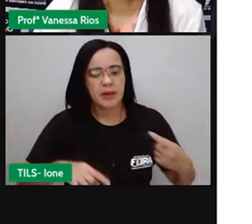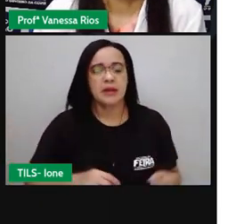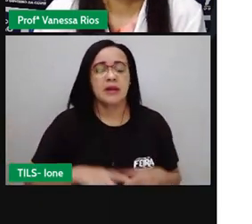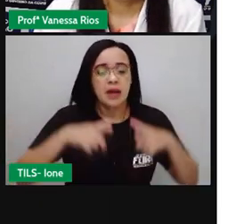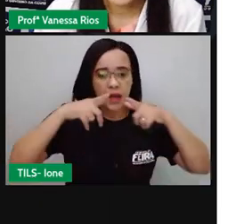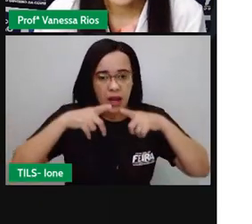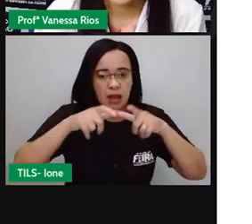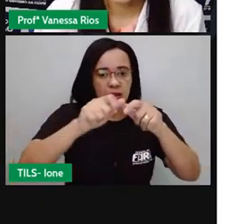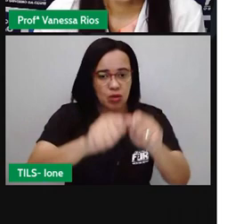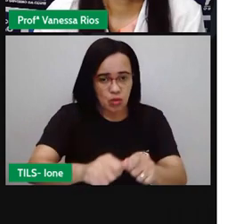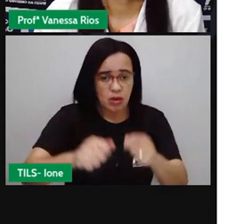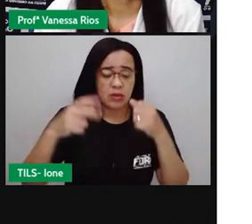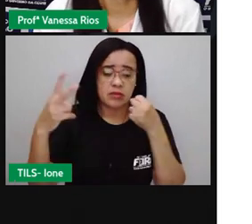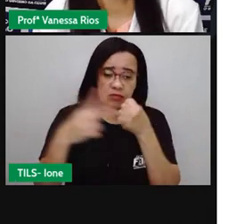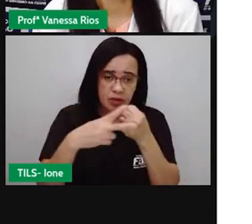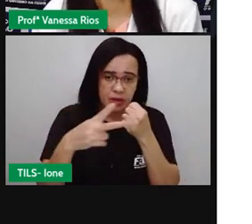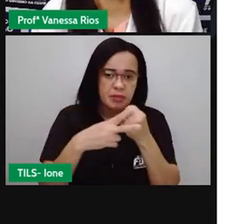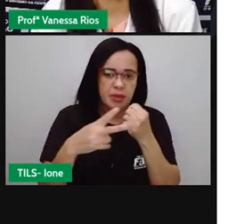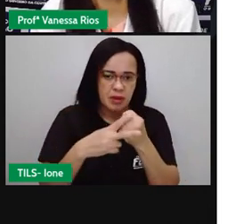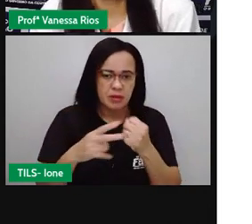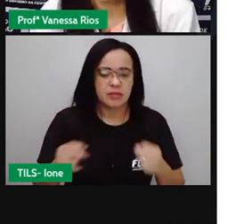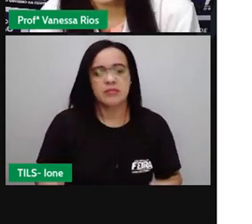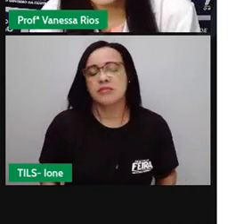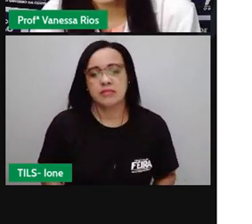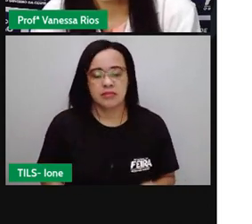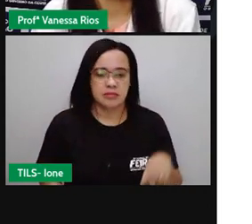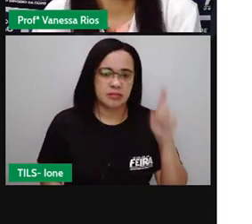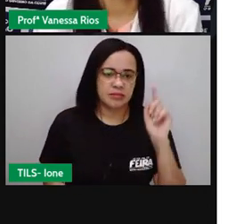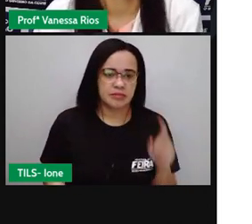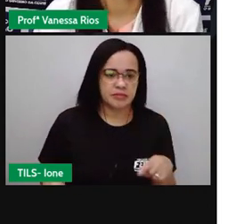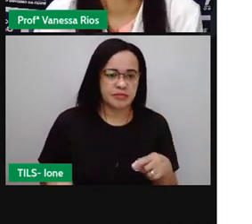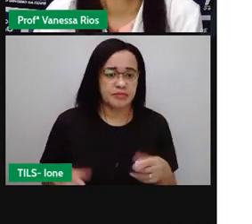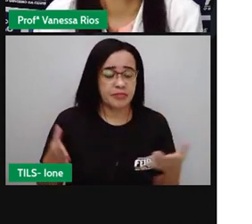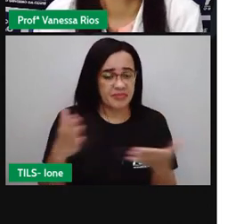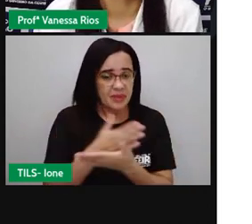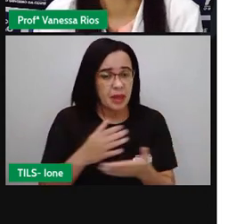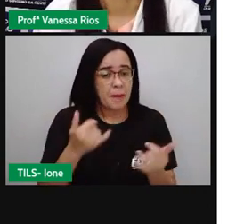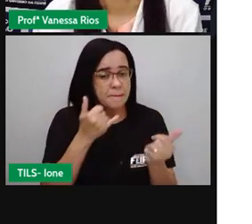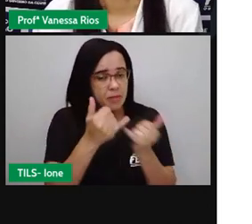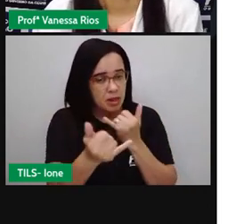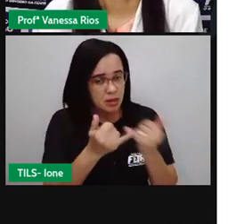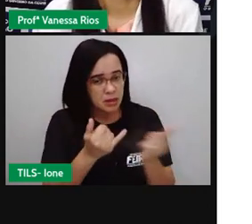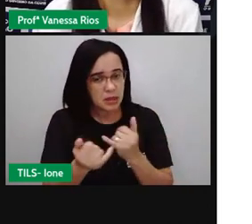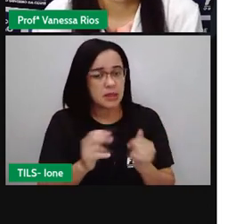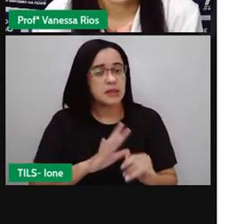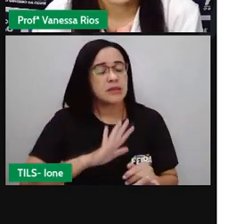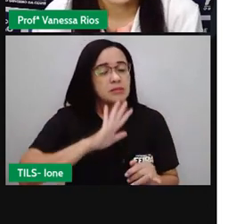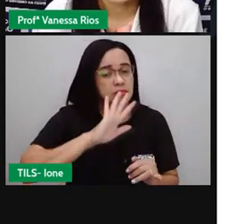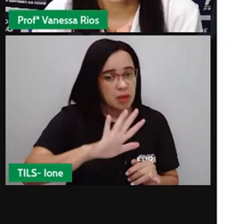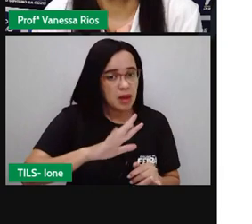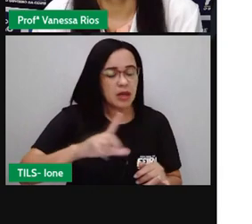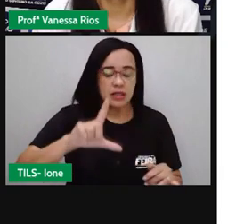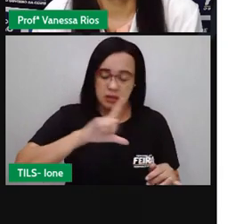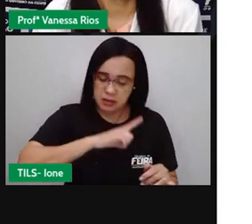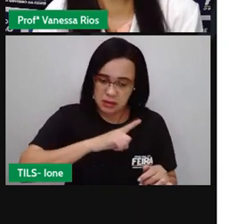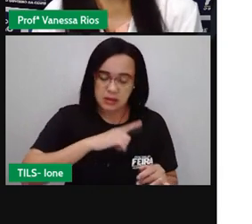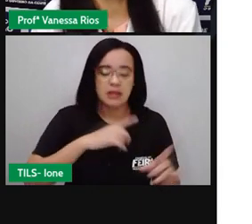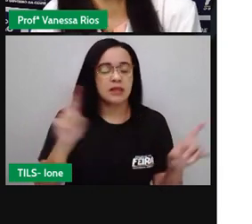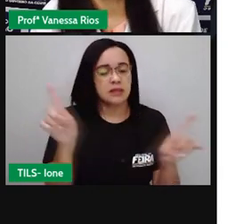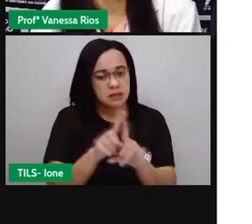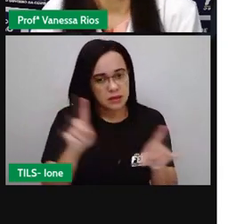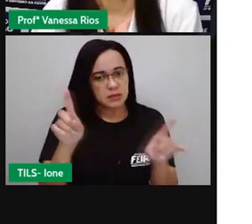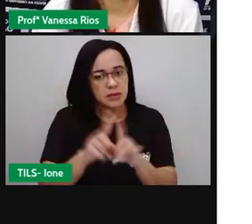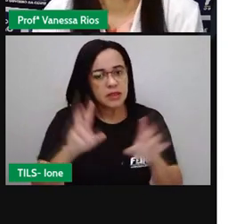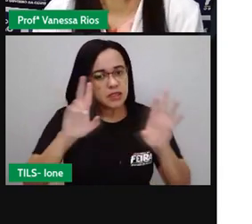verbal então existem aí semelhanças mas existem também diferenças e a gente não pode